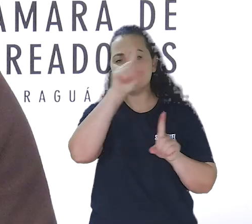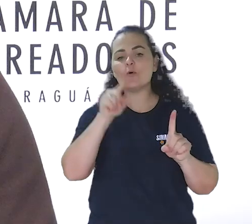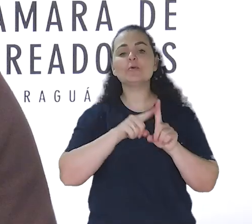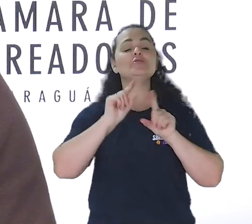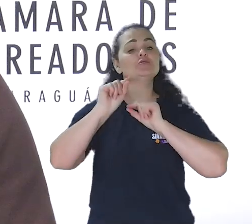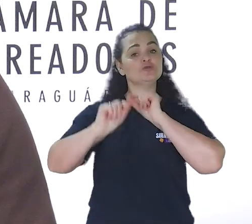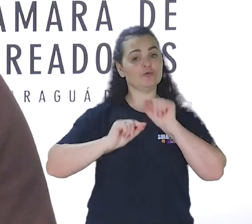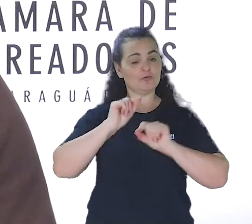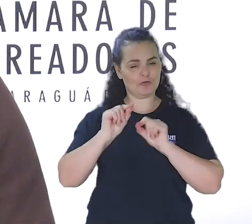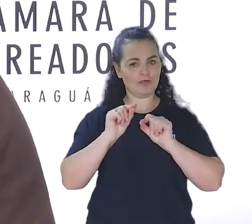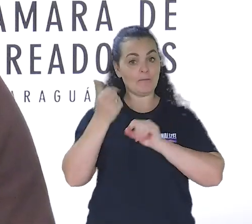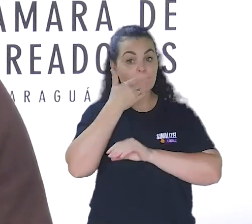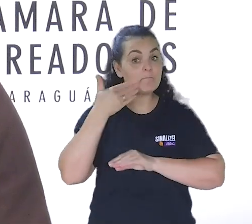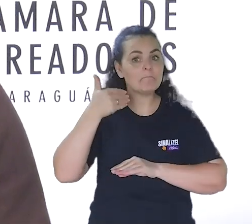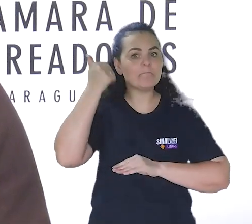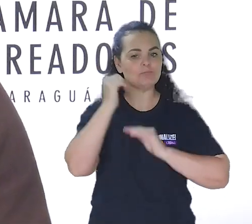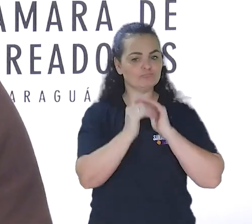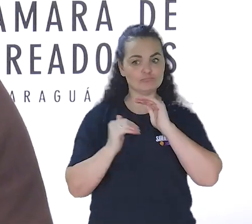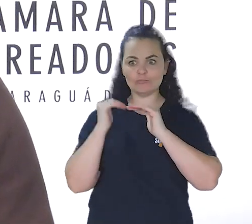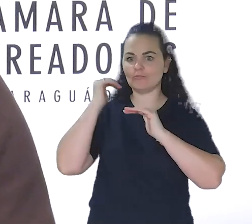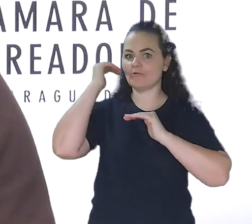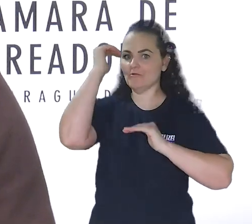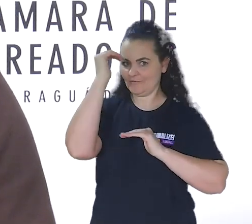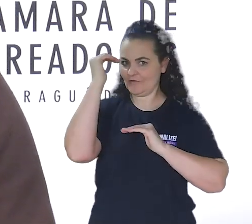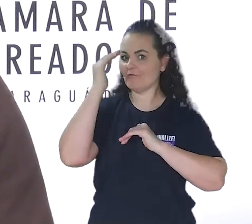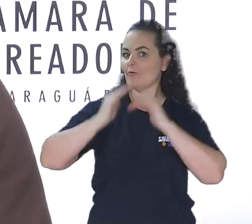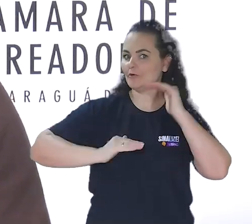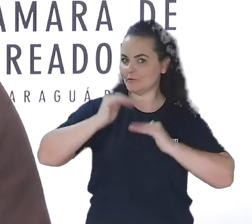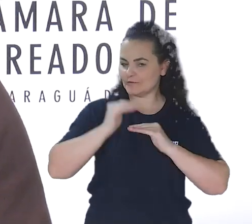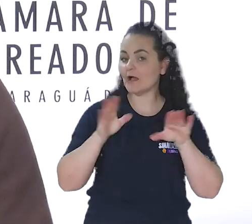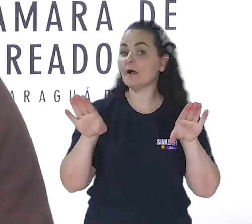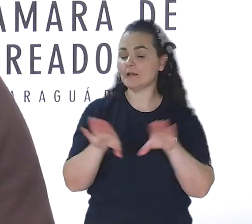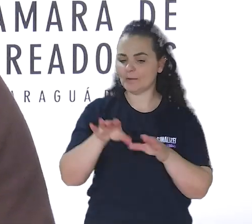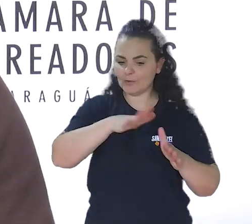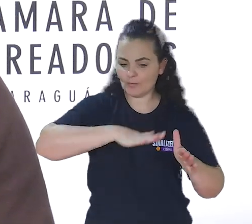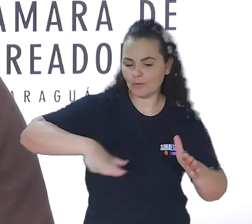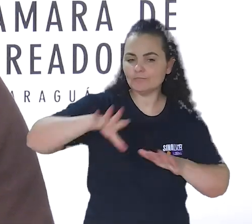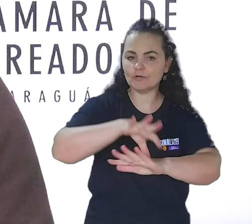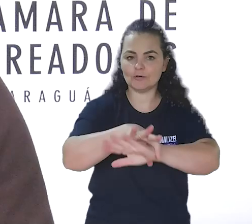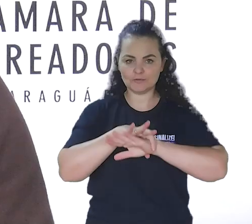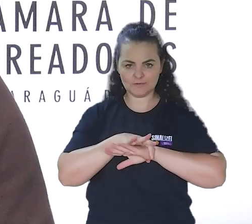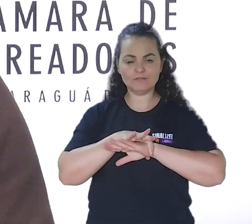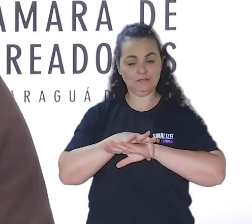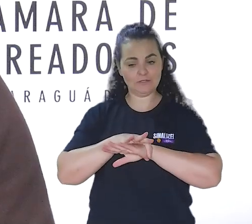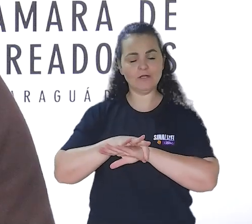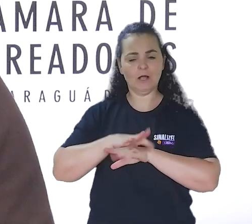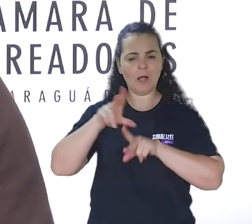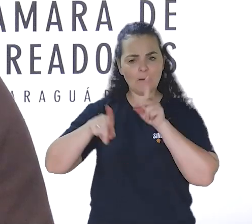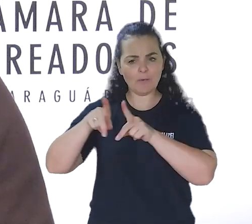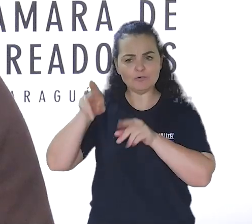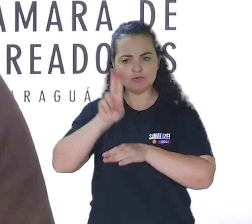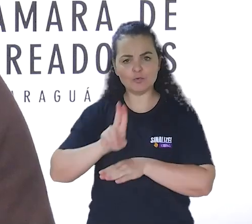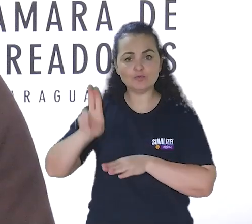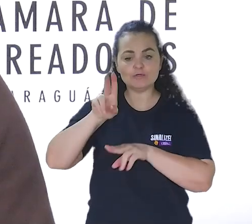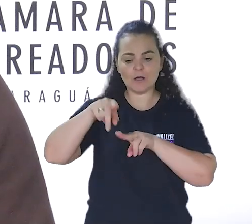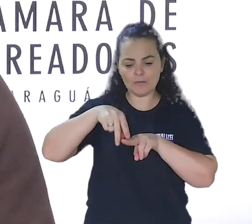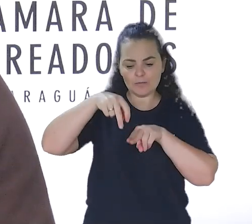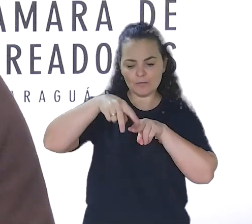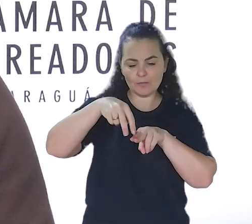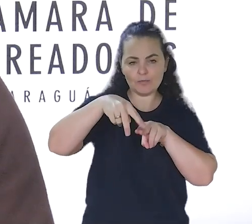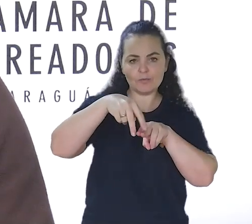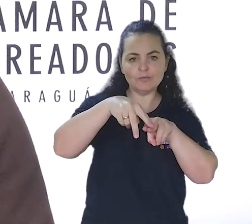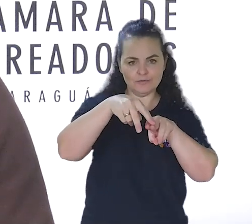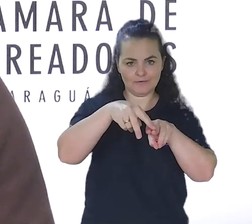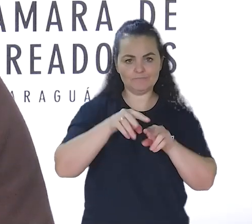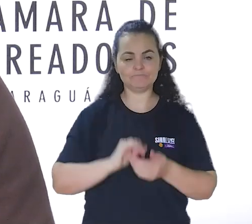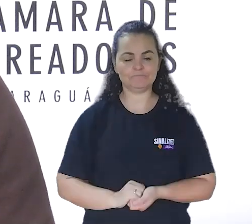medida tem como objetivo elevar o nível técnico dos atletas locais, além de oferecer uma área segura e apropriada para o público geral, que utiliza o